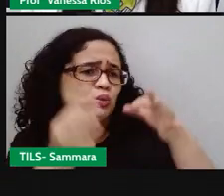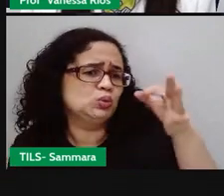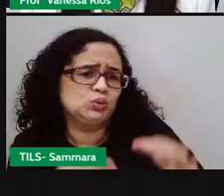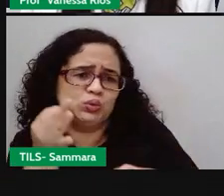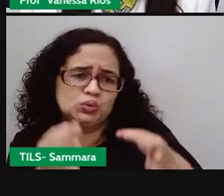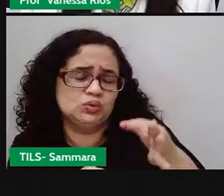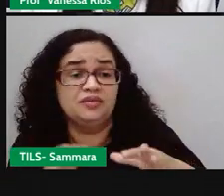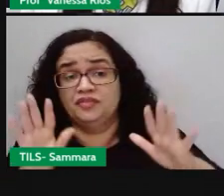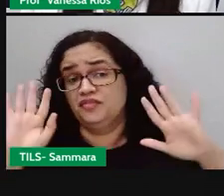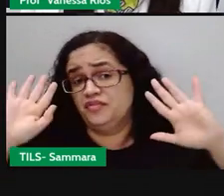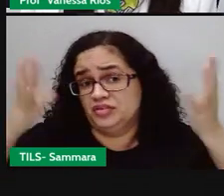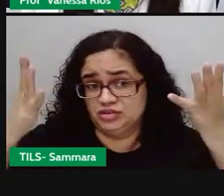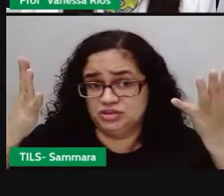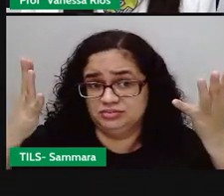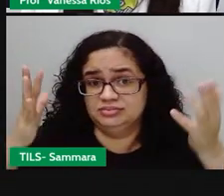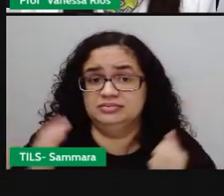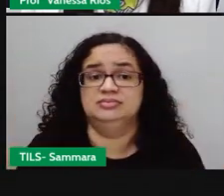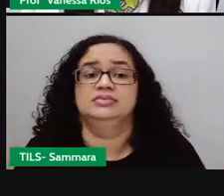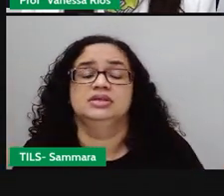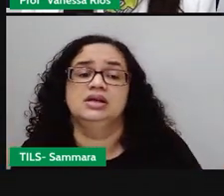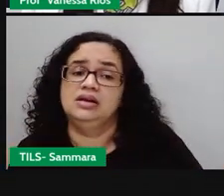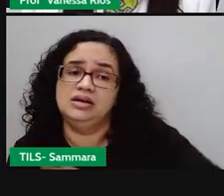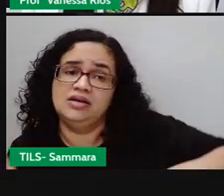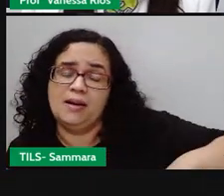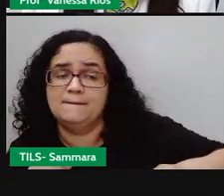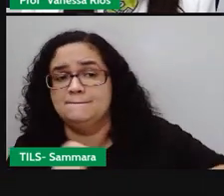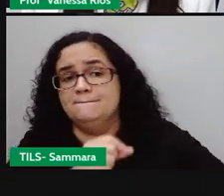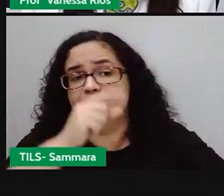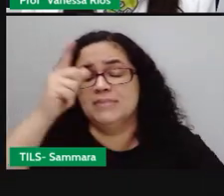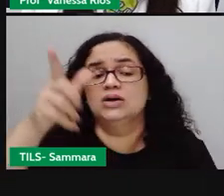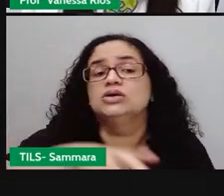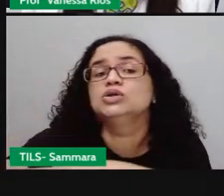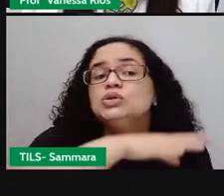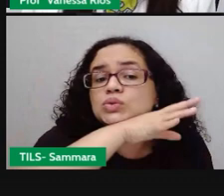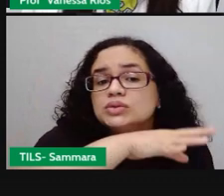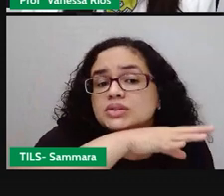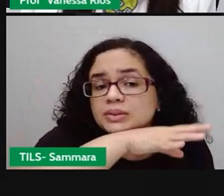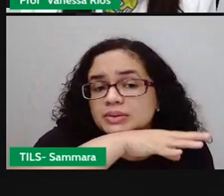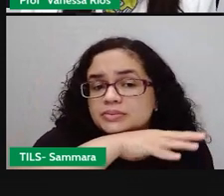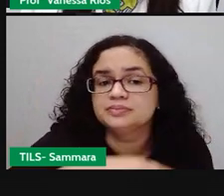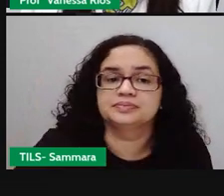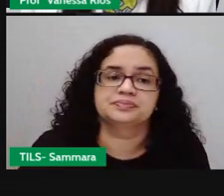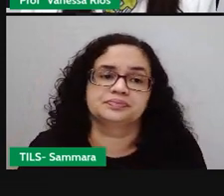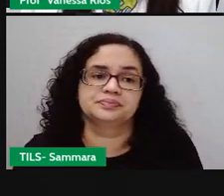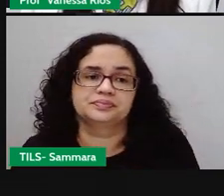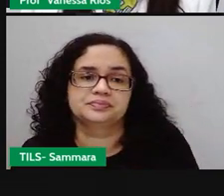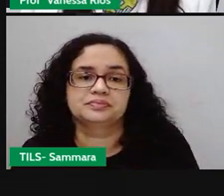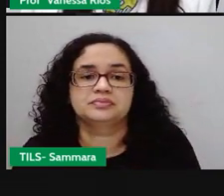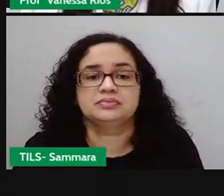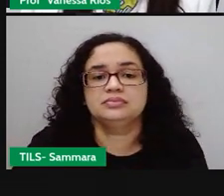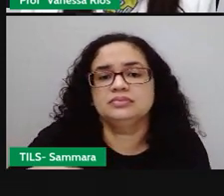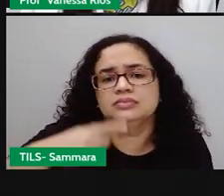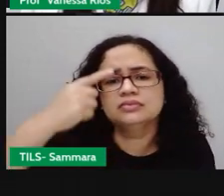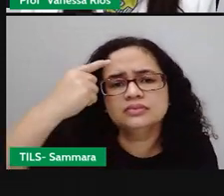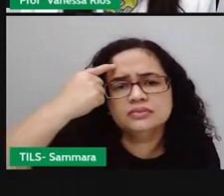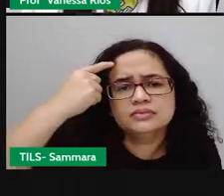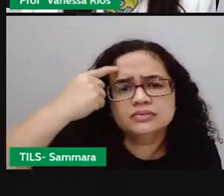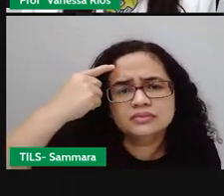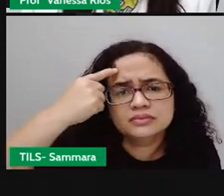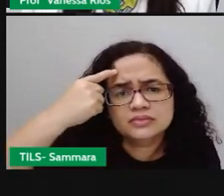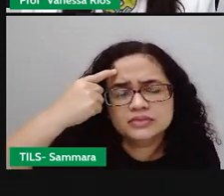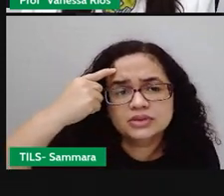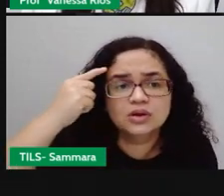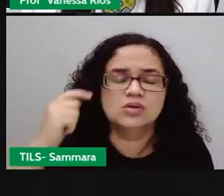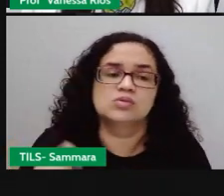fazerem uma festa dessas e excluírem a maioria dos animais. E aí depois de muito pensar, o